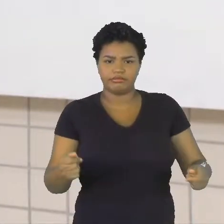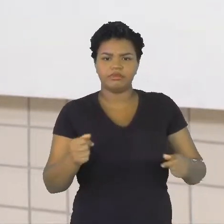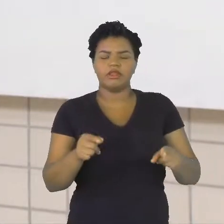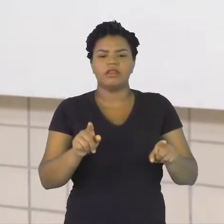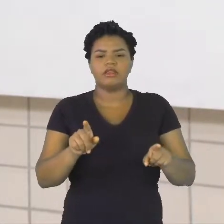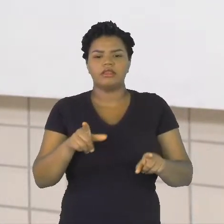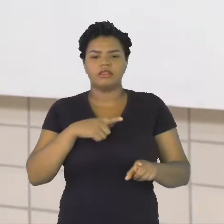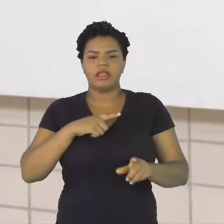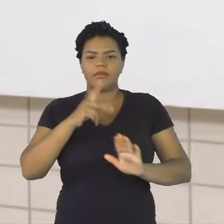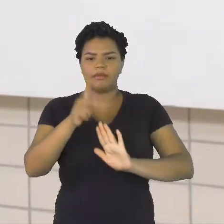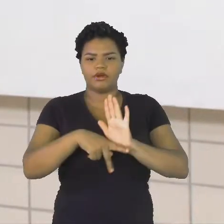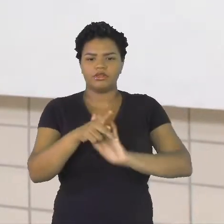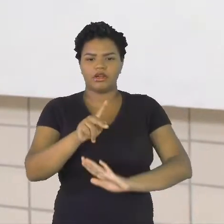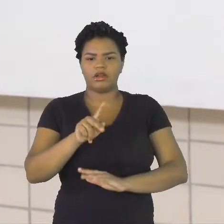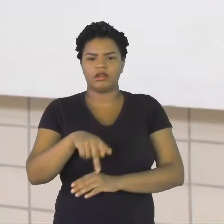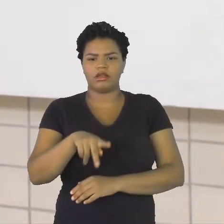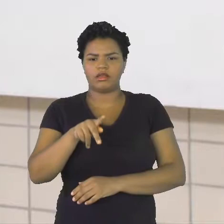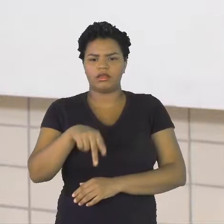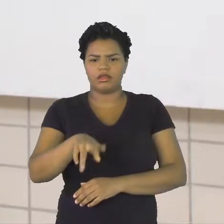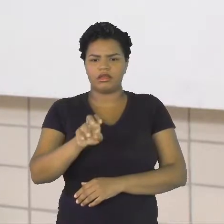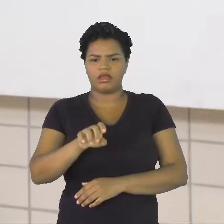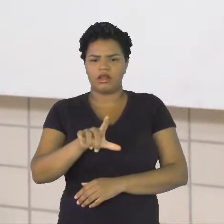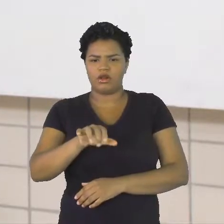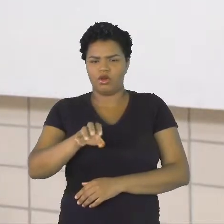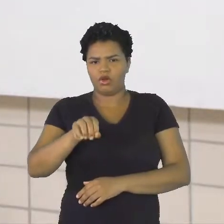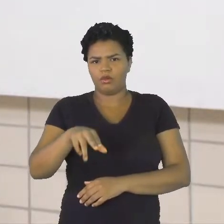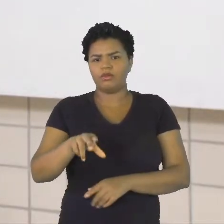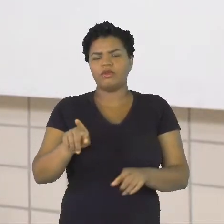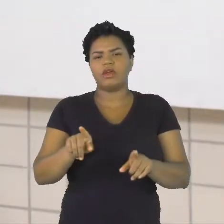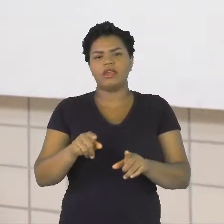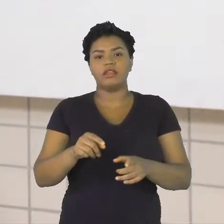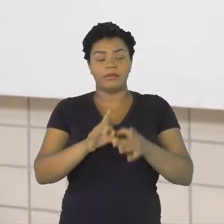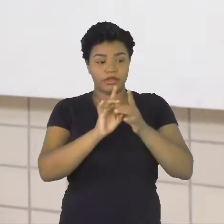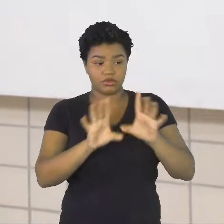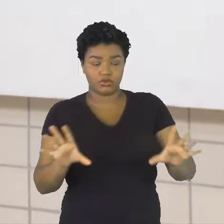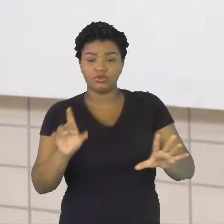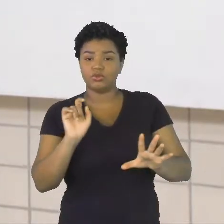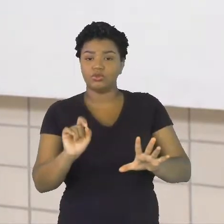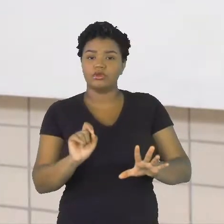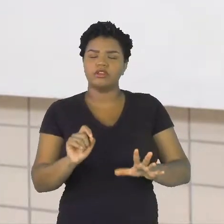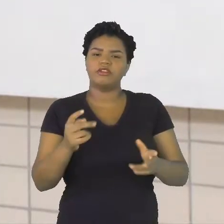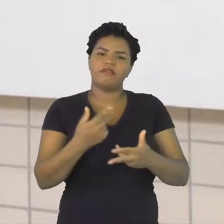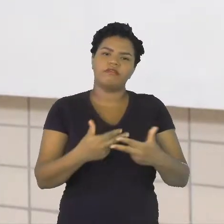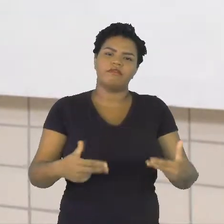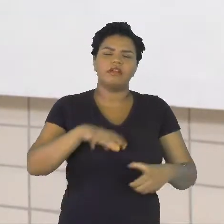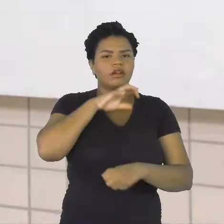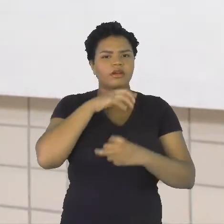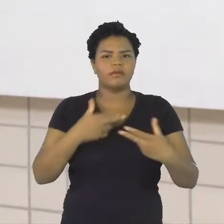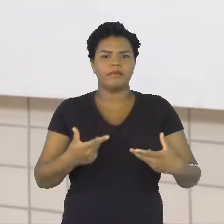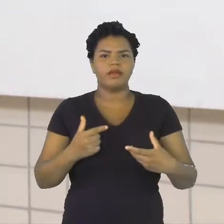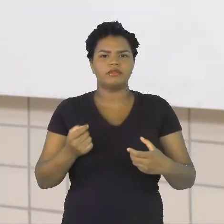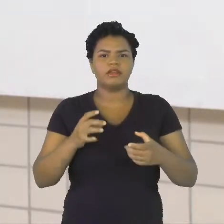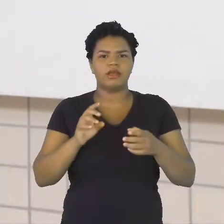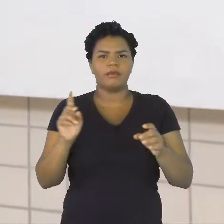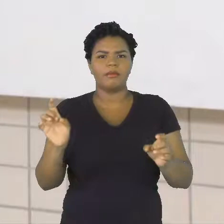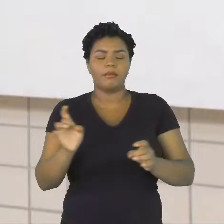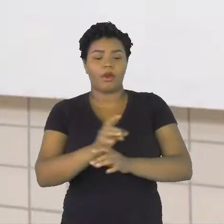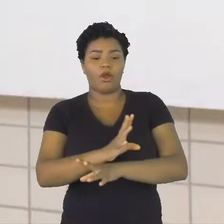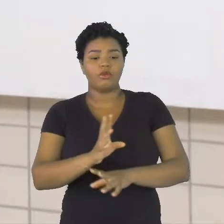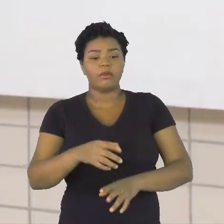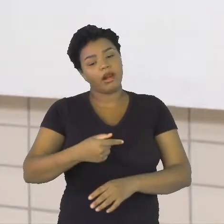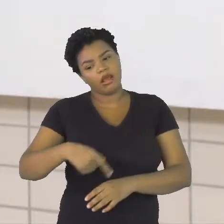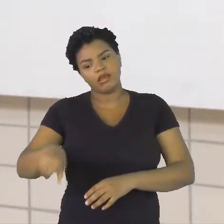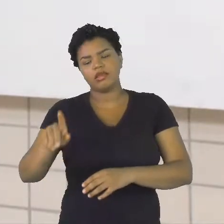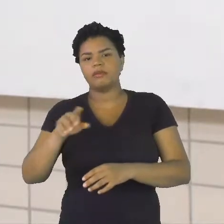animais que já estavam prontos para retornar, para irem para a natureza, graças ao cuidado ali